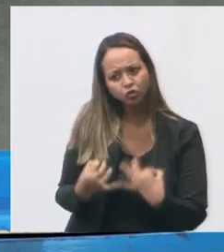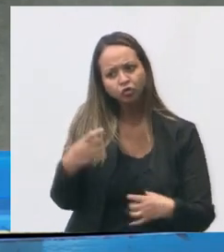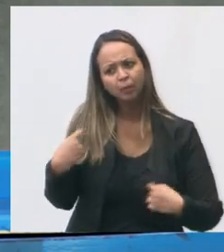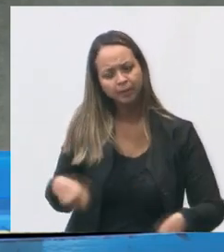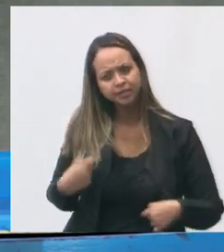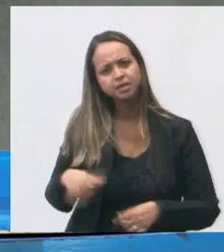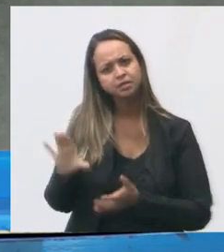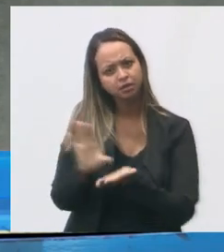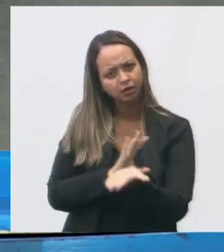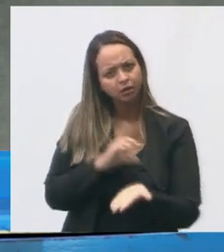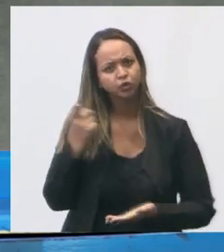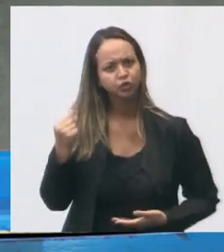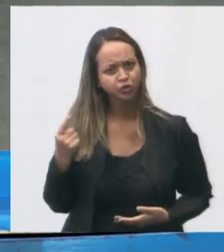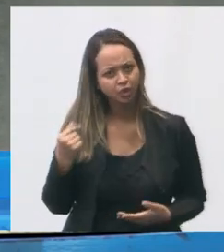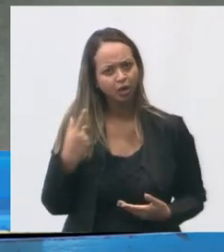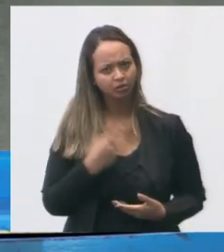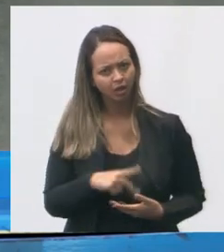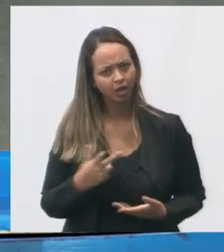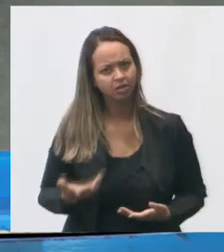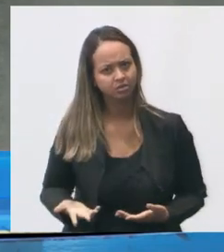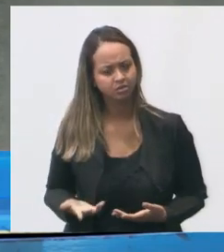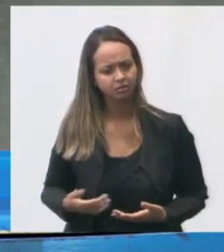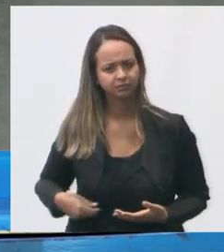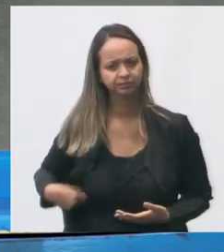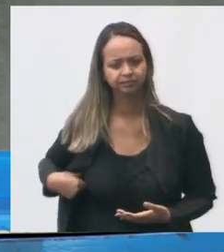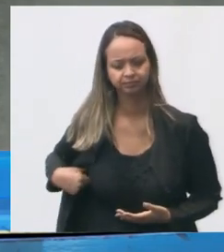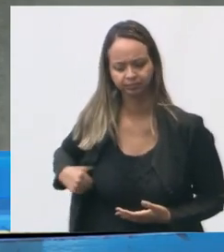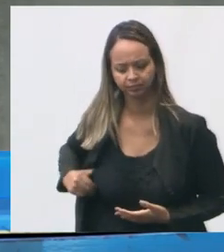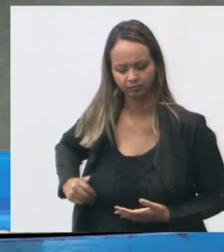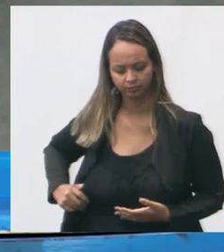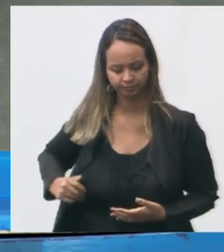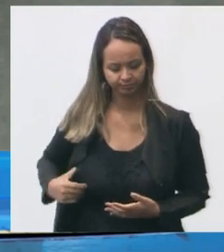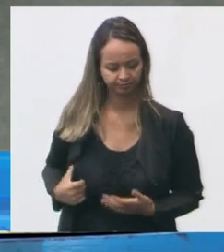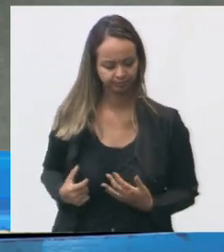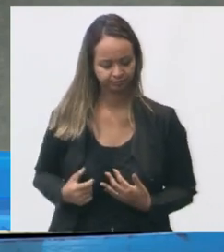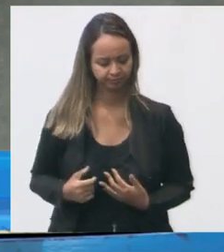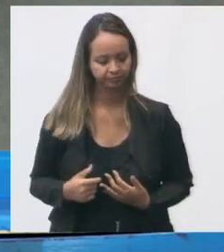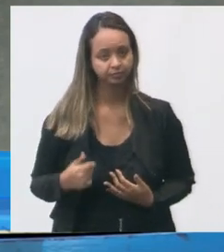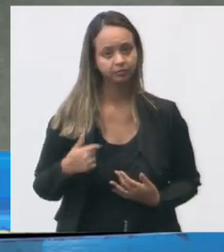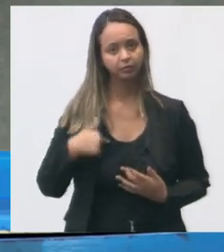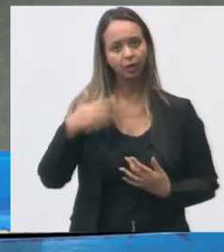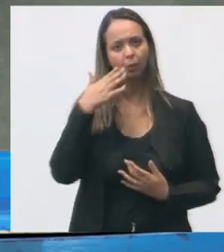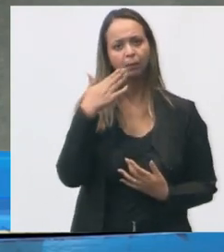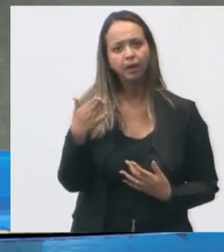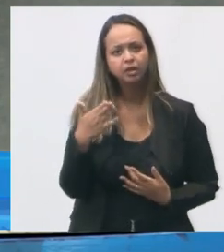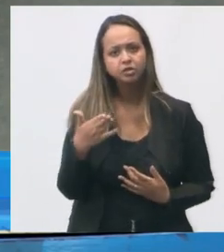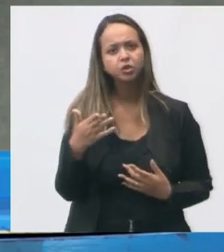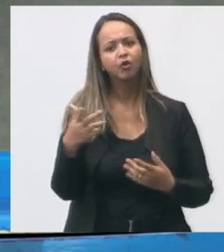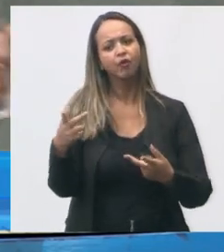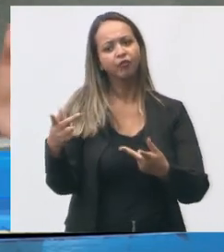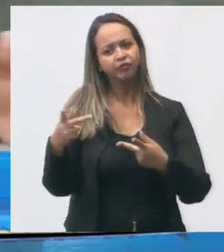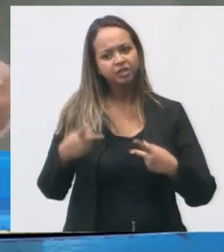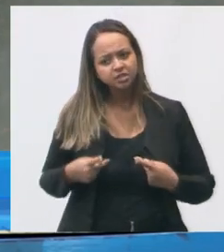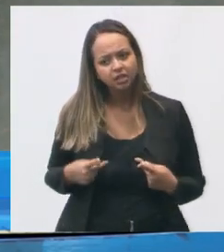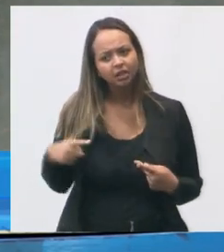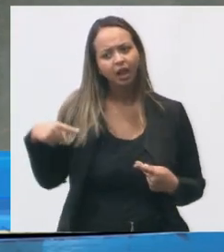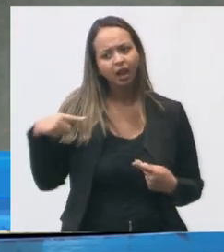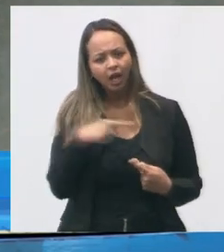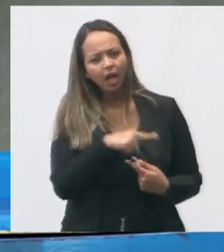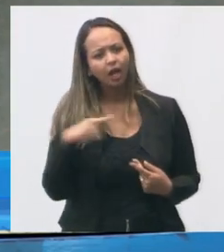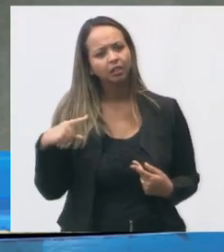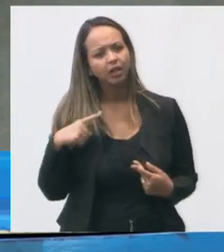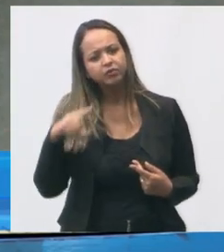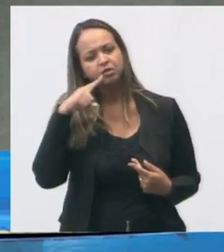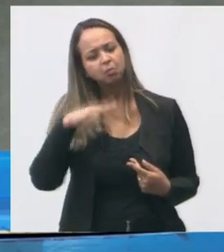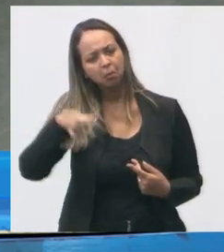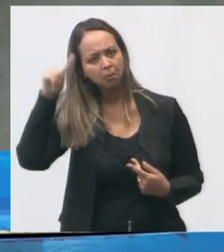dinheiro. Então, eu peço a compreensão que nos visite, vereadores. Nós tivemos um caso aqui a semana